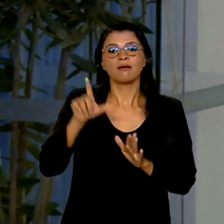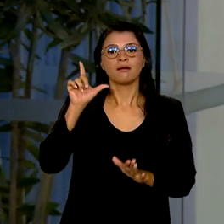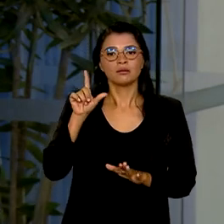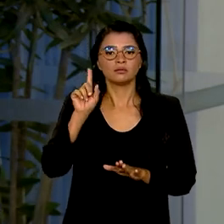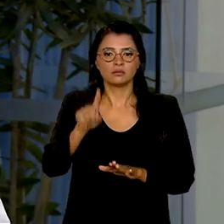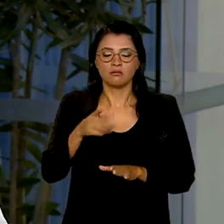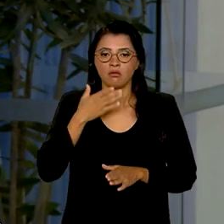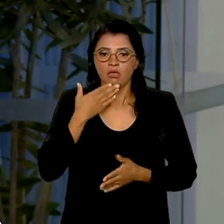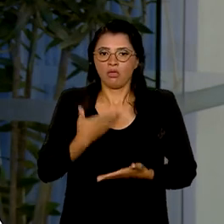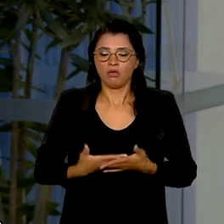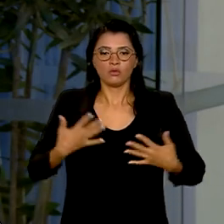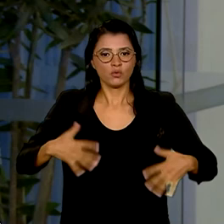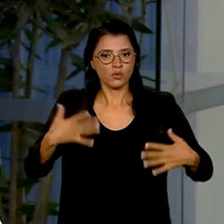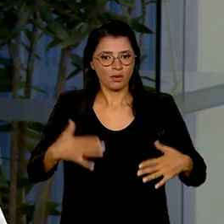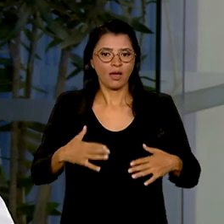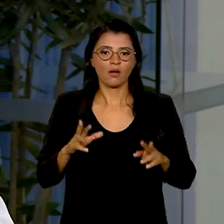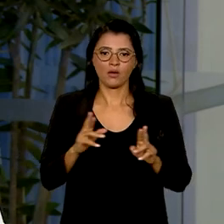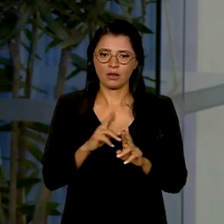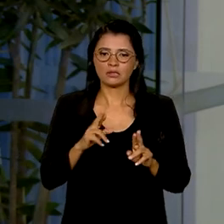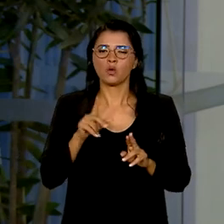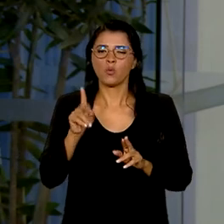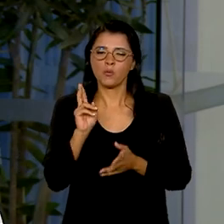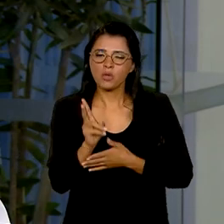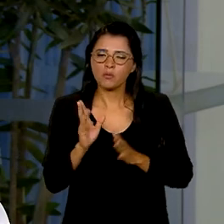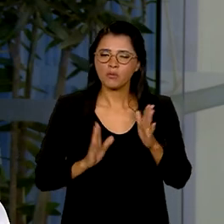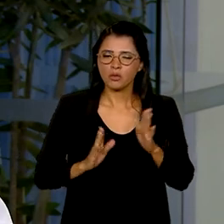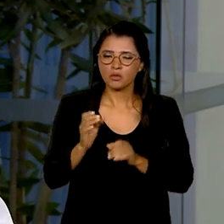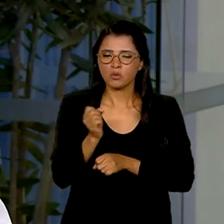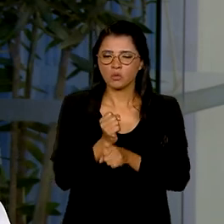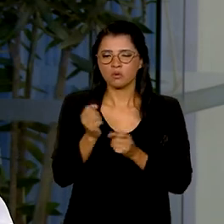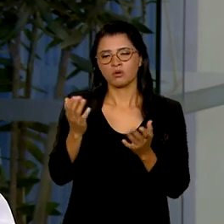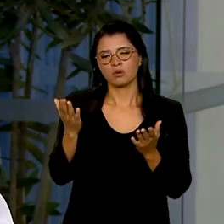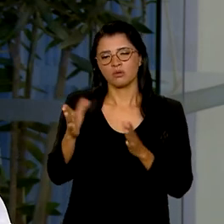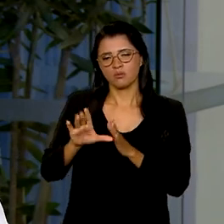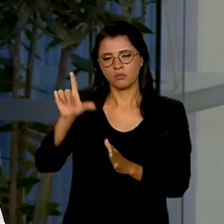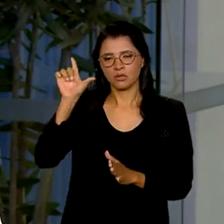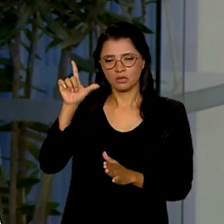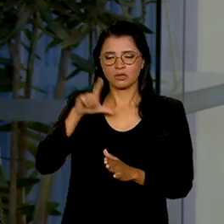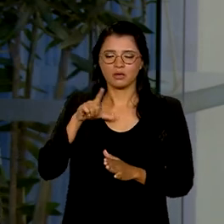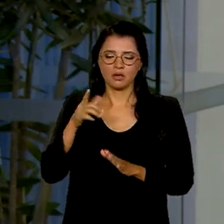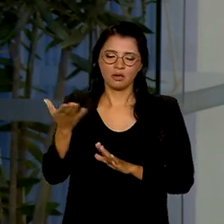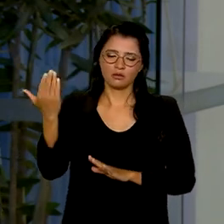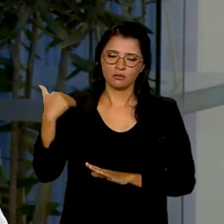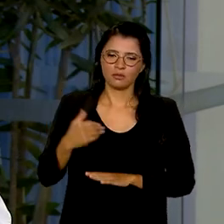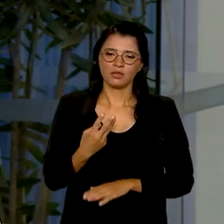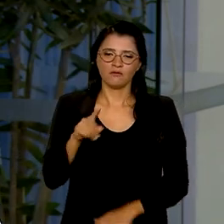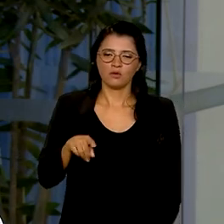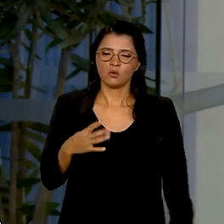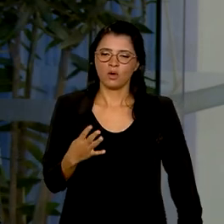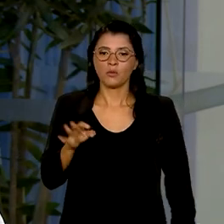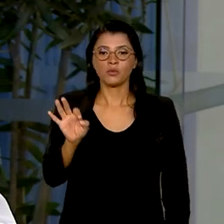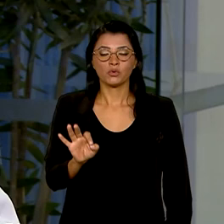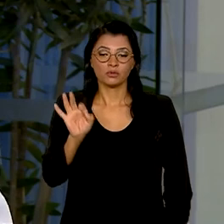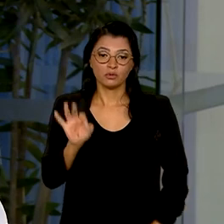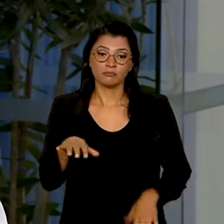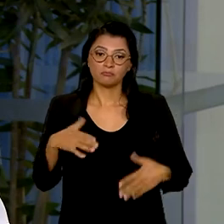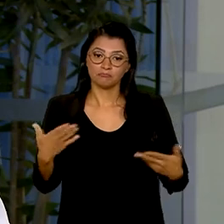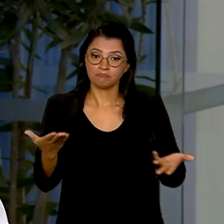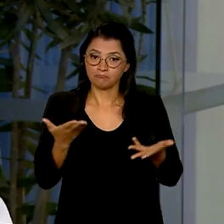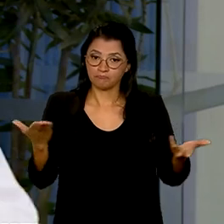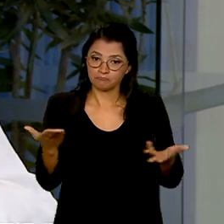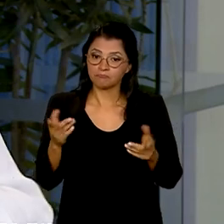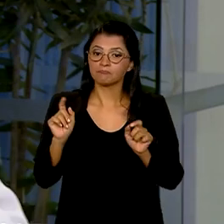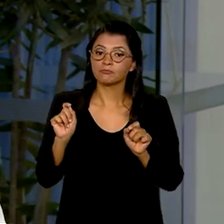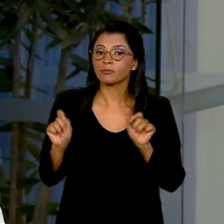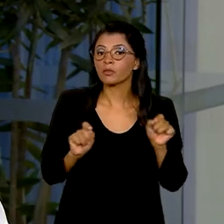surpreendeu. Já em relação ao mesmo período do ano passado, o crescimento foi de 3,4%. Então, agora o que os analistas estão